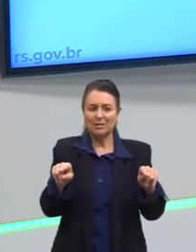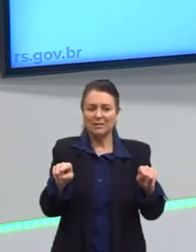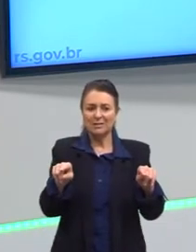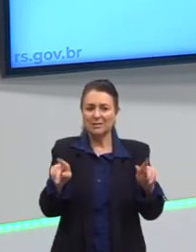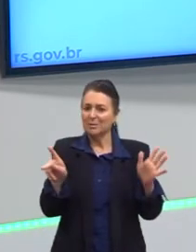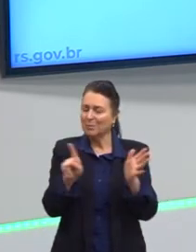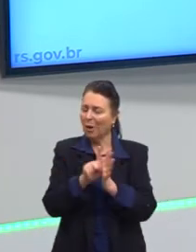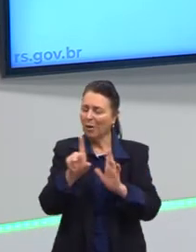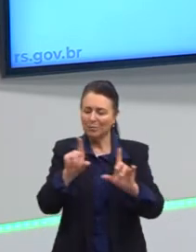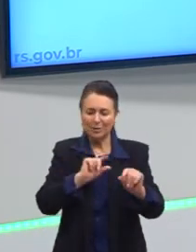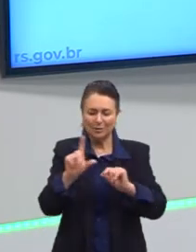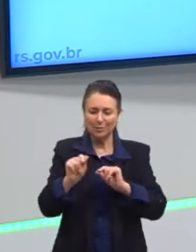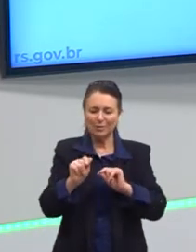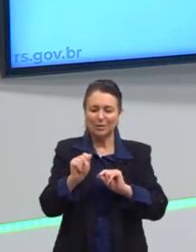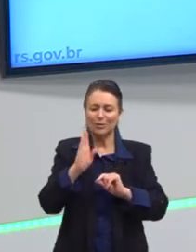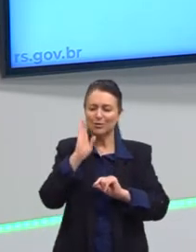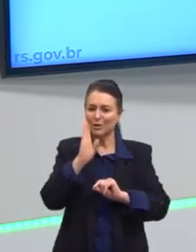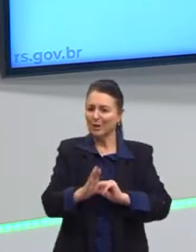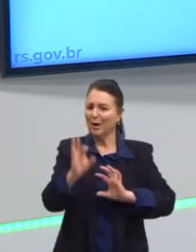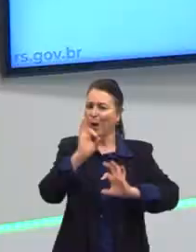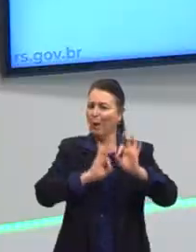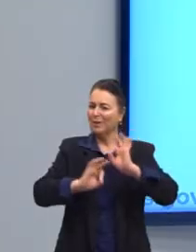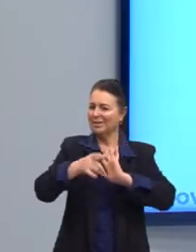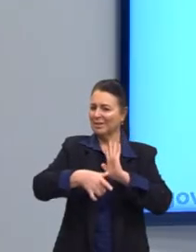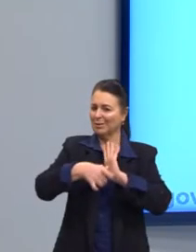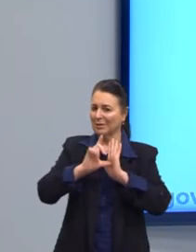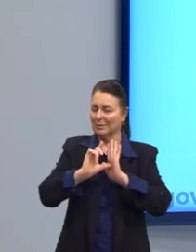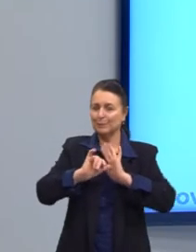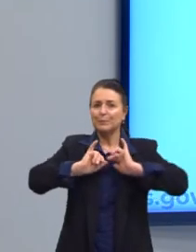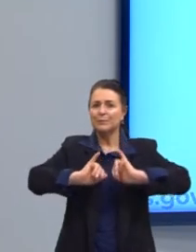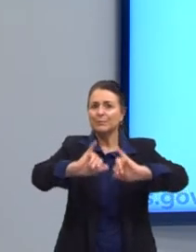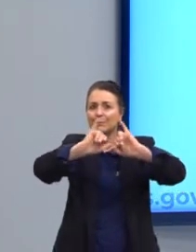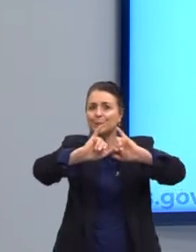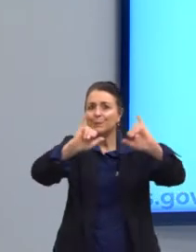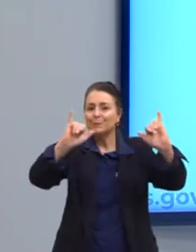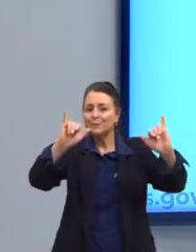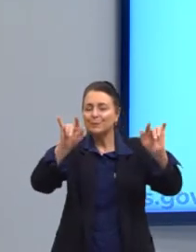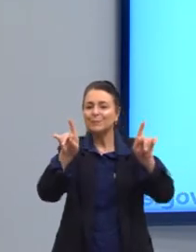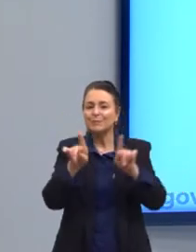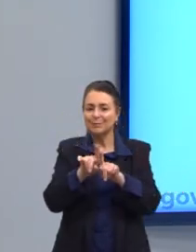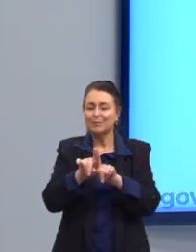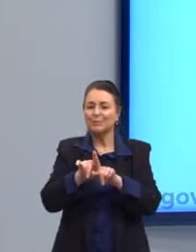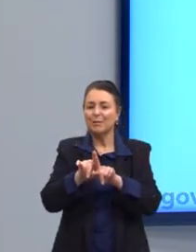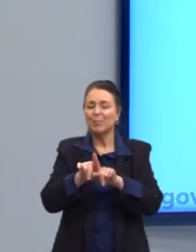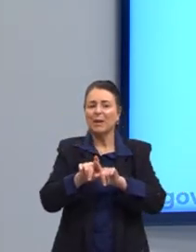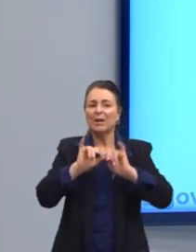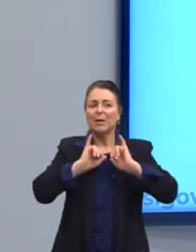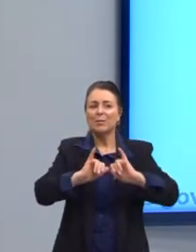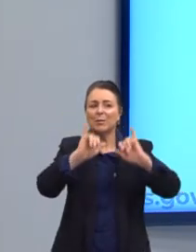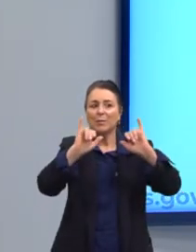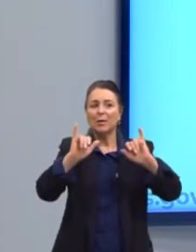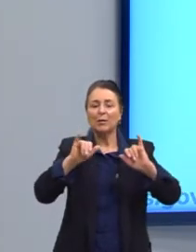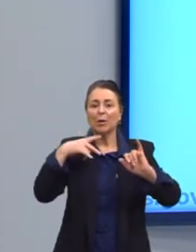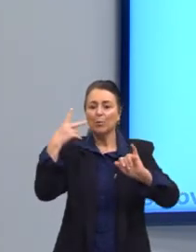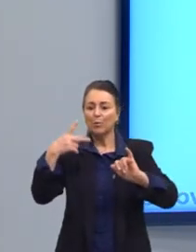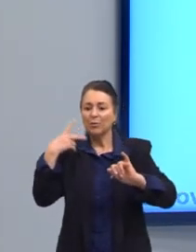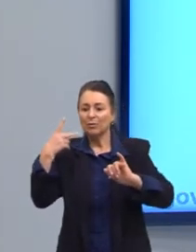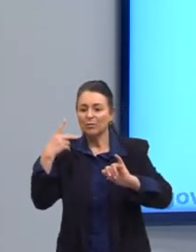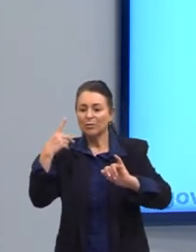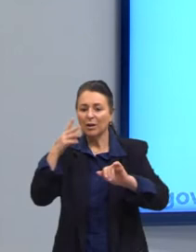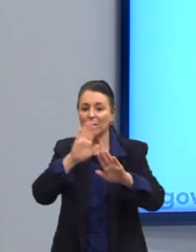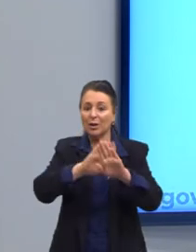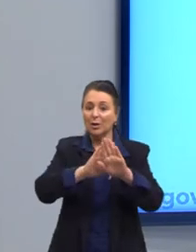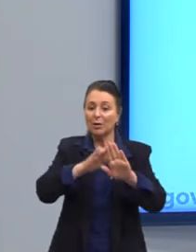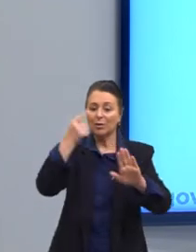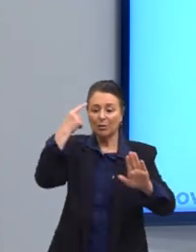elas são já predeterminadas, né? E a propaganda, que também, olha só, a propaganda também vai ser uma propaganda política e ideológica. Não